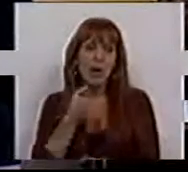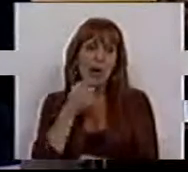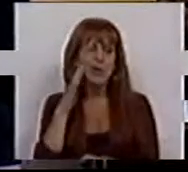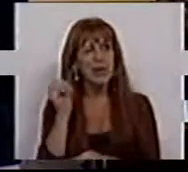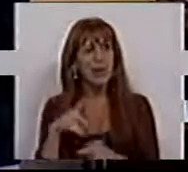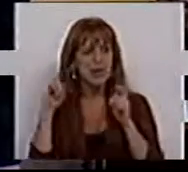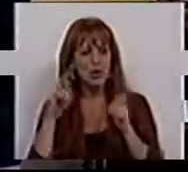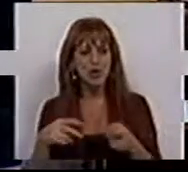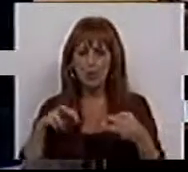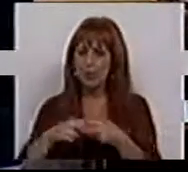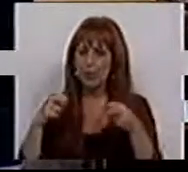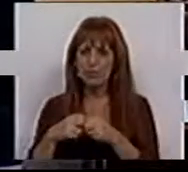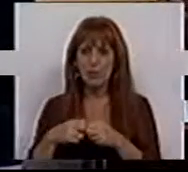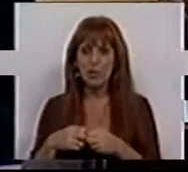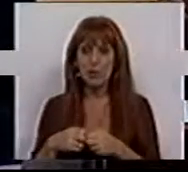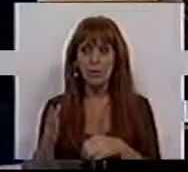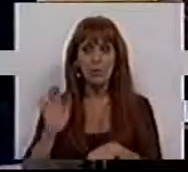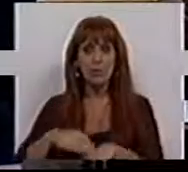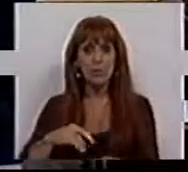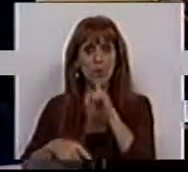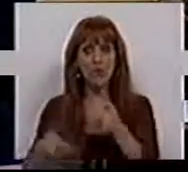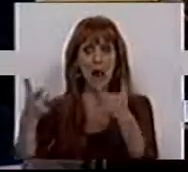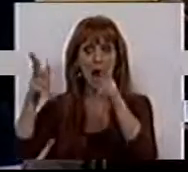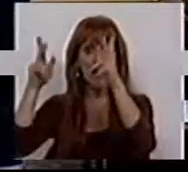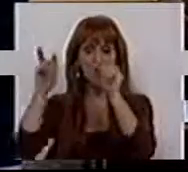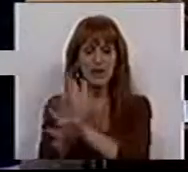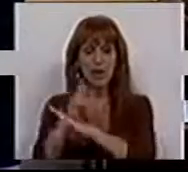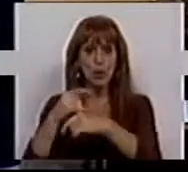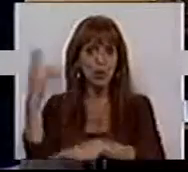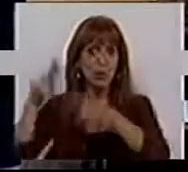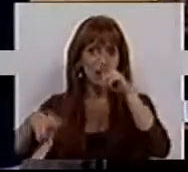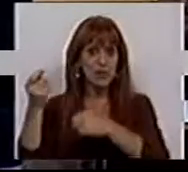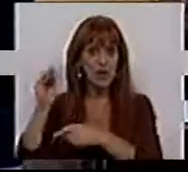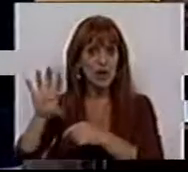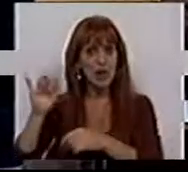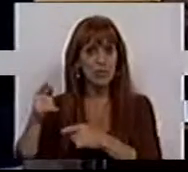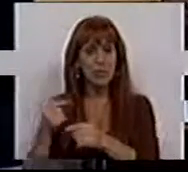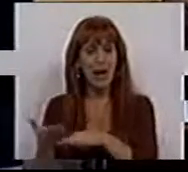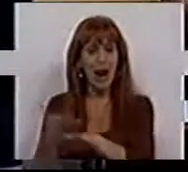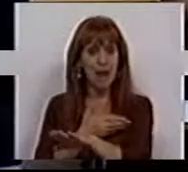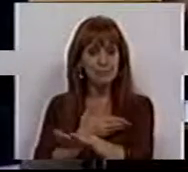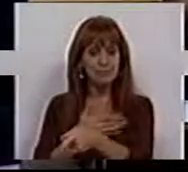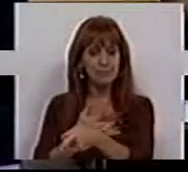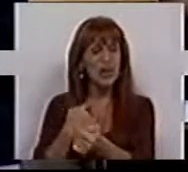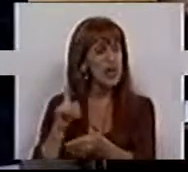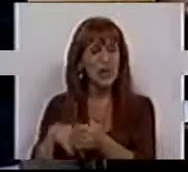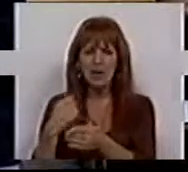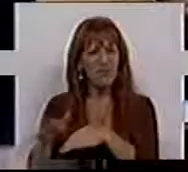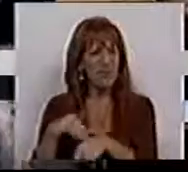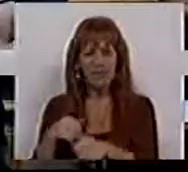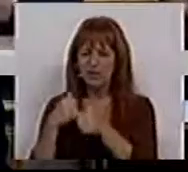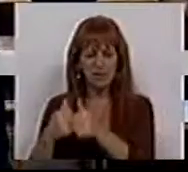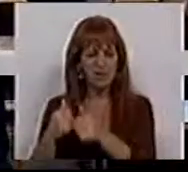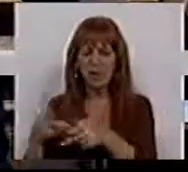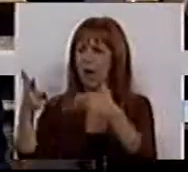tentar conter os problemas que advêm da liberalização do setor financeiro, que ocorreu a montante. E estamos sempre a fazer